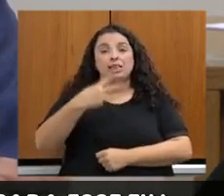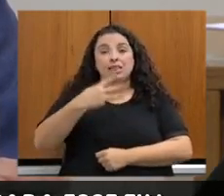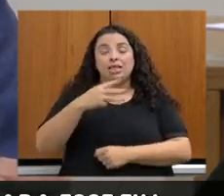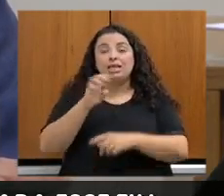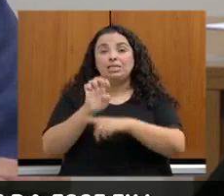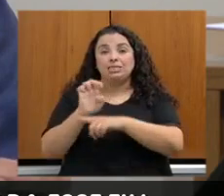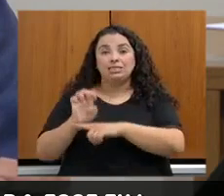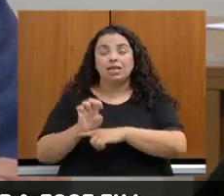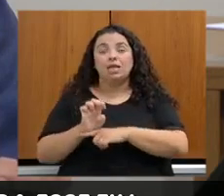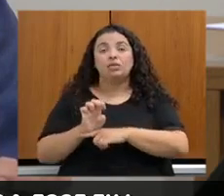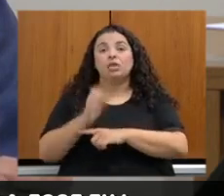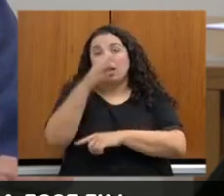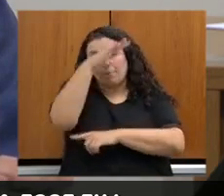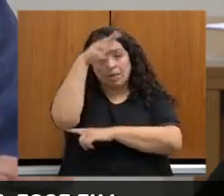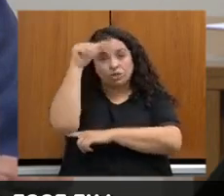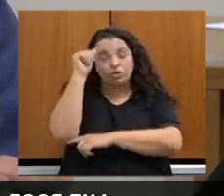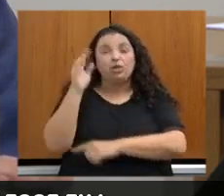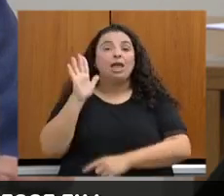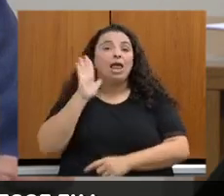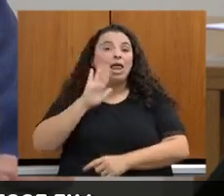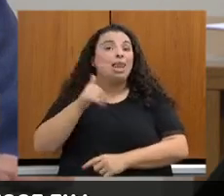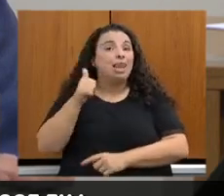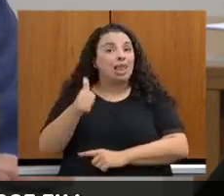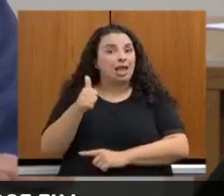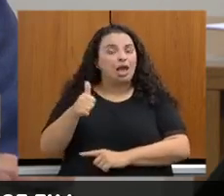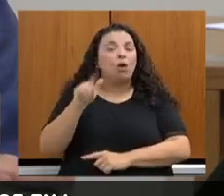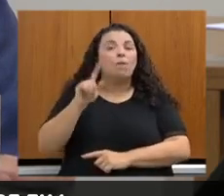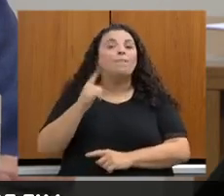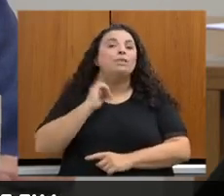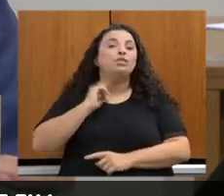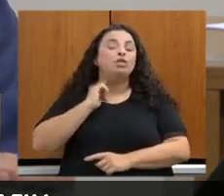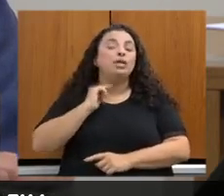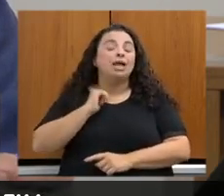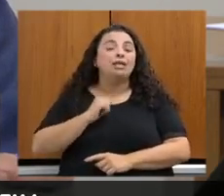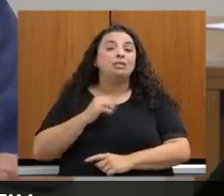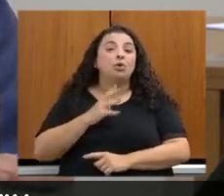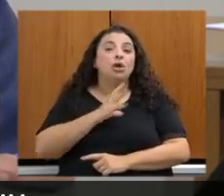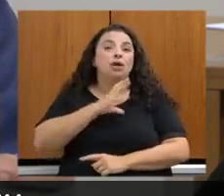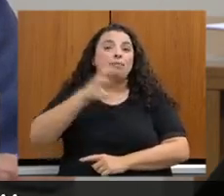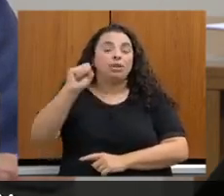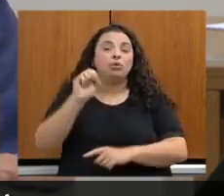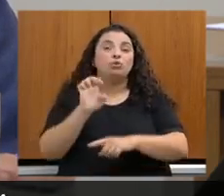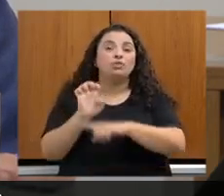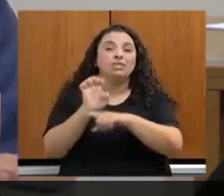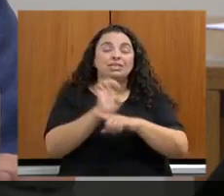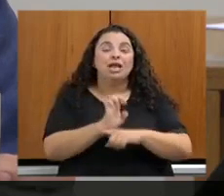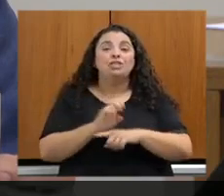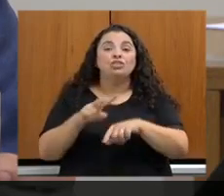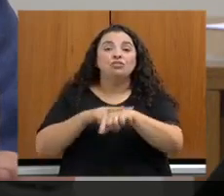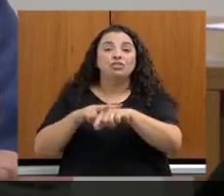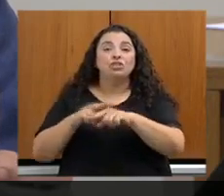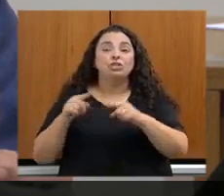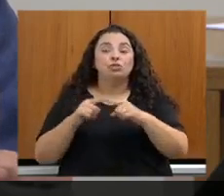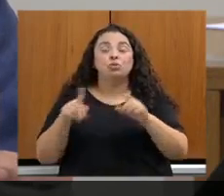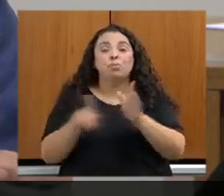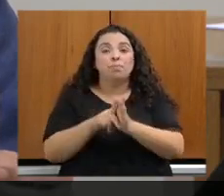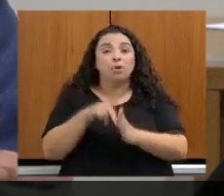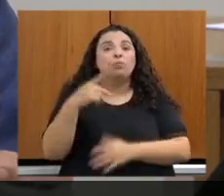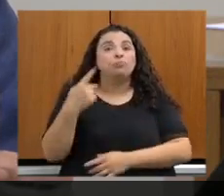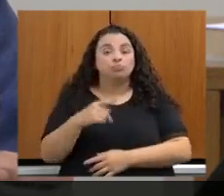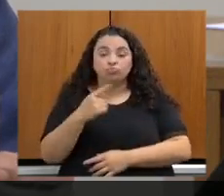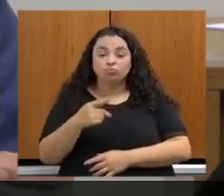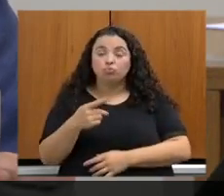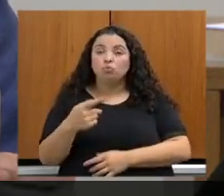Minas Gerais é o campeão dos estados restantes em vegetação nativa, mérito do Estado de Minas Gerais e dos